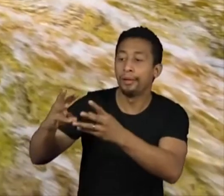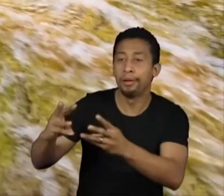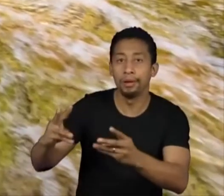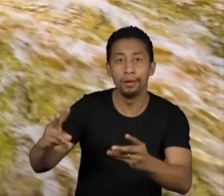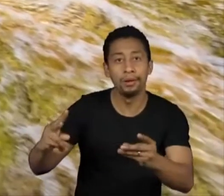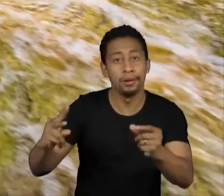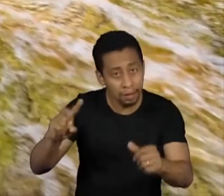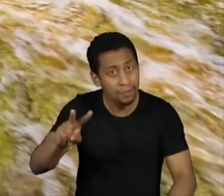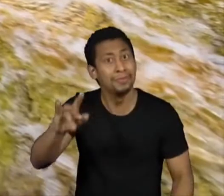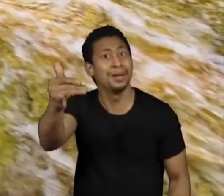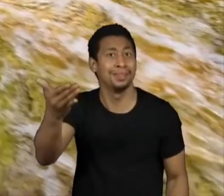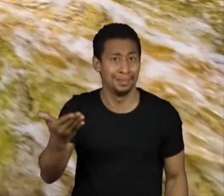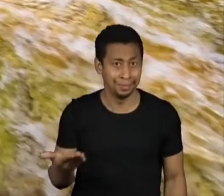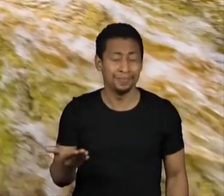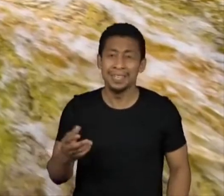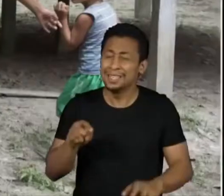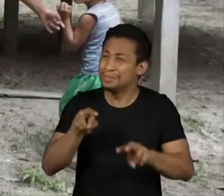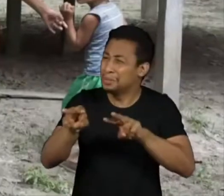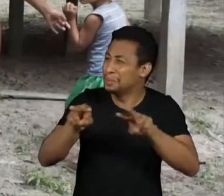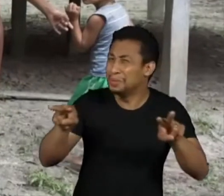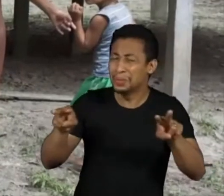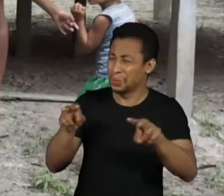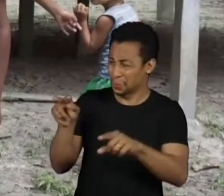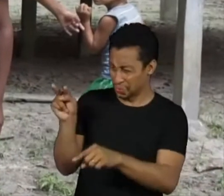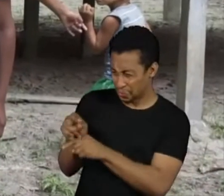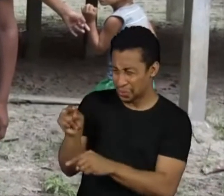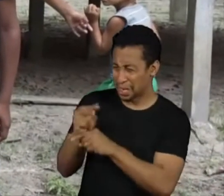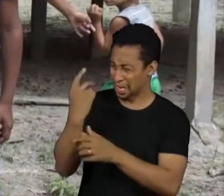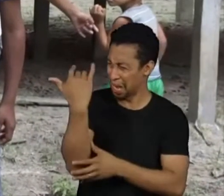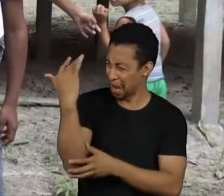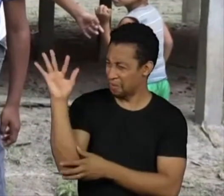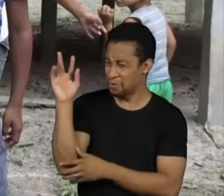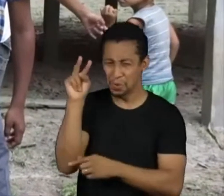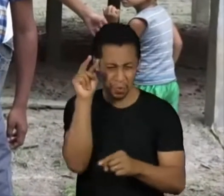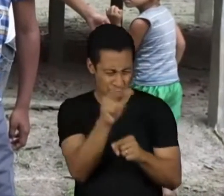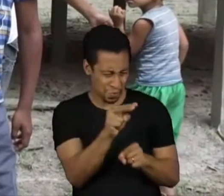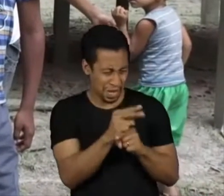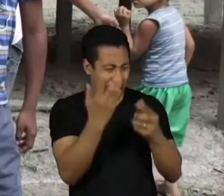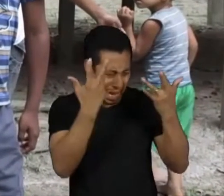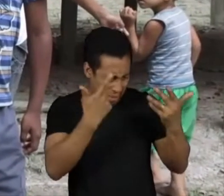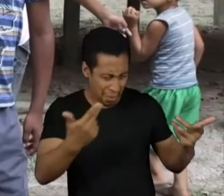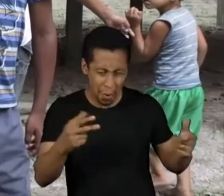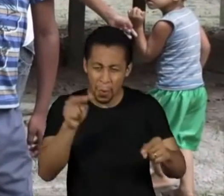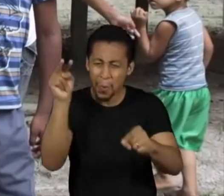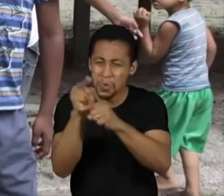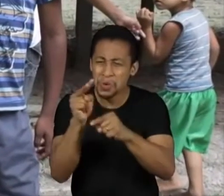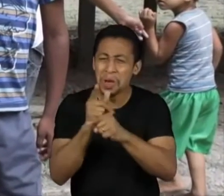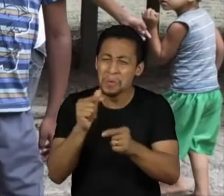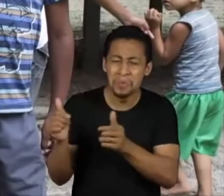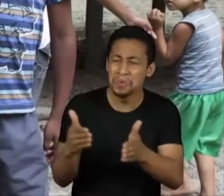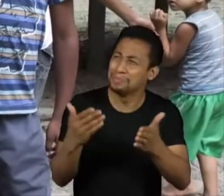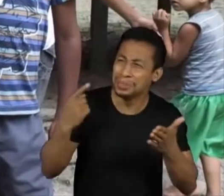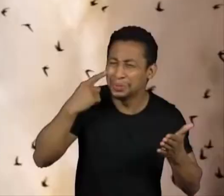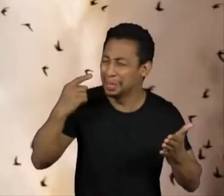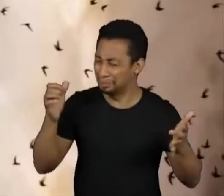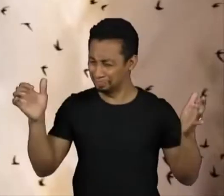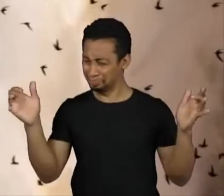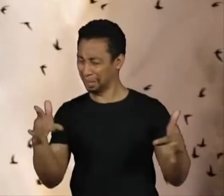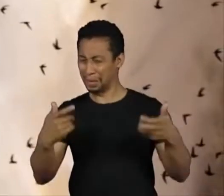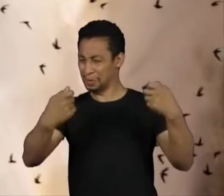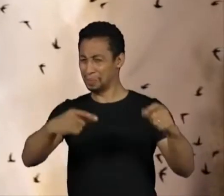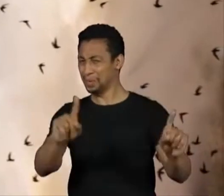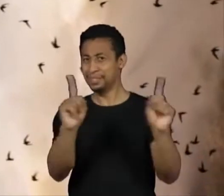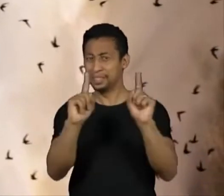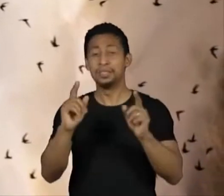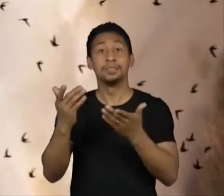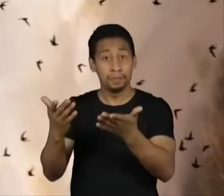do dia a dia deles não tem valor. Eu cheguei numa escola e as crianças me perguntaram por que você volta tantas vezes aqui? O que tem de tão